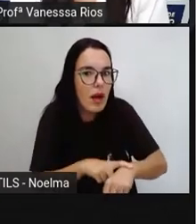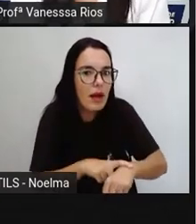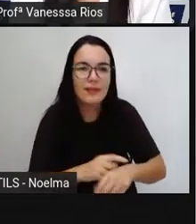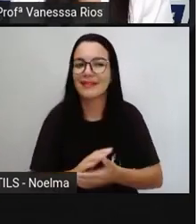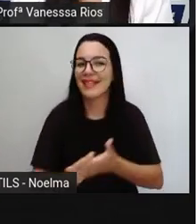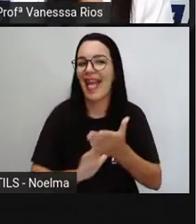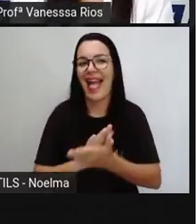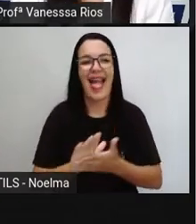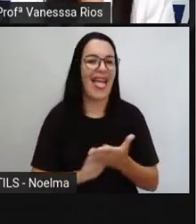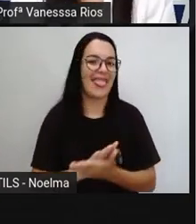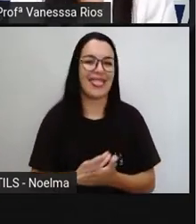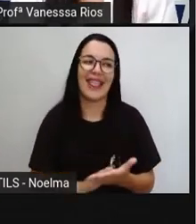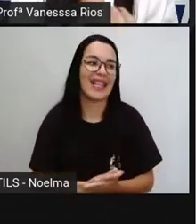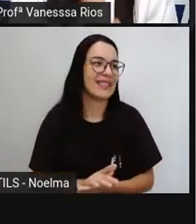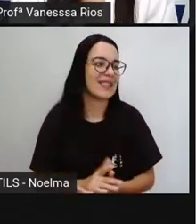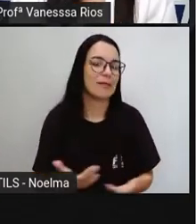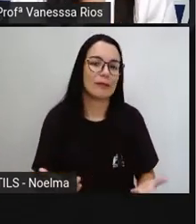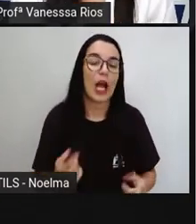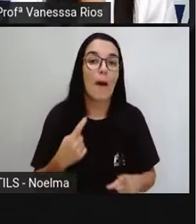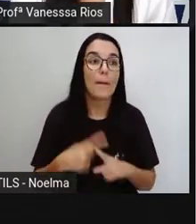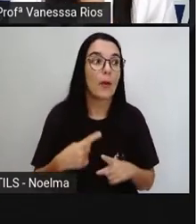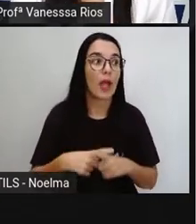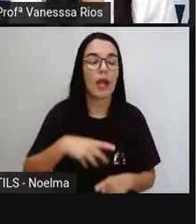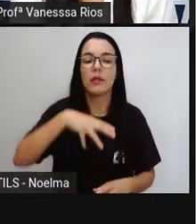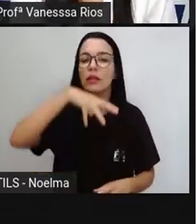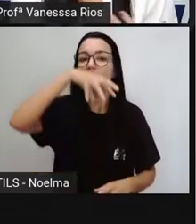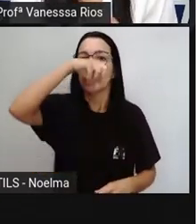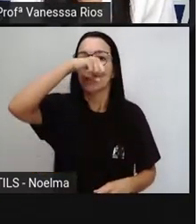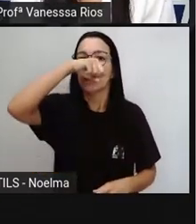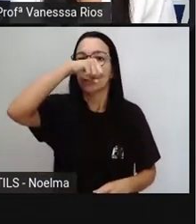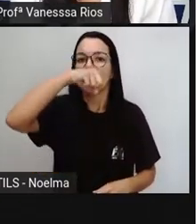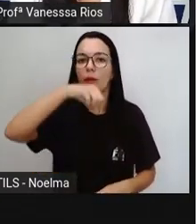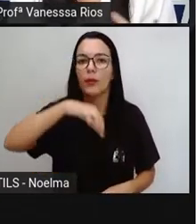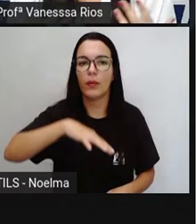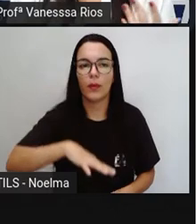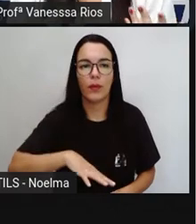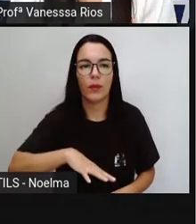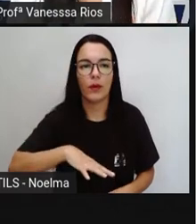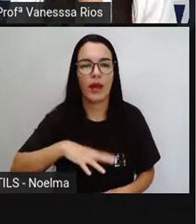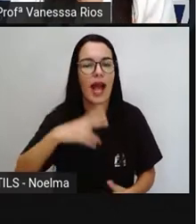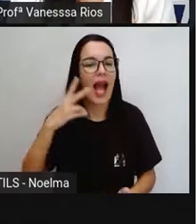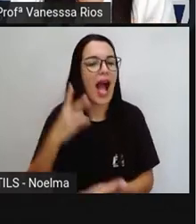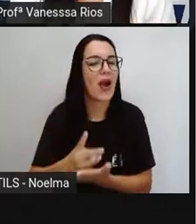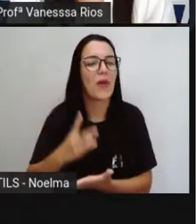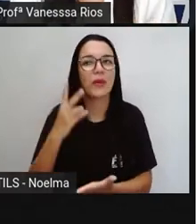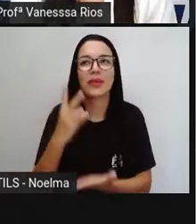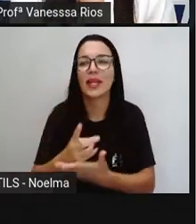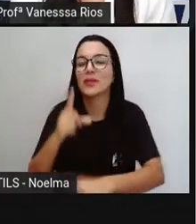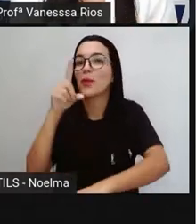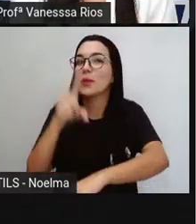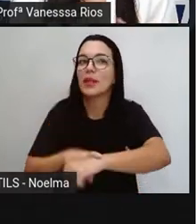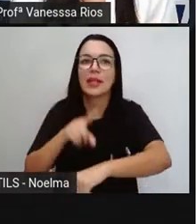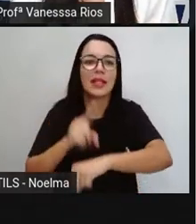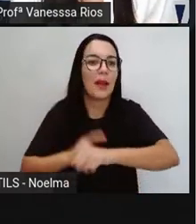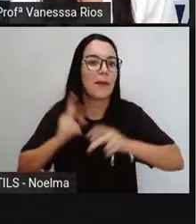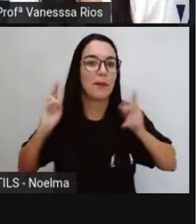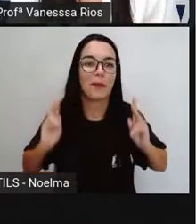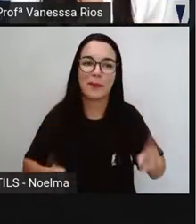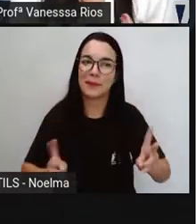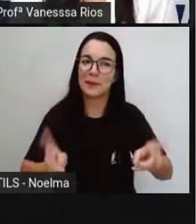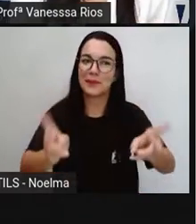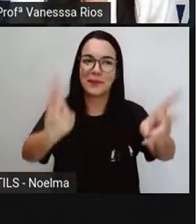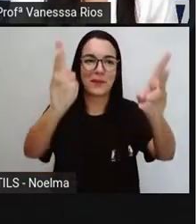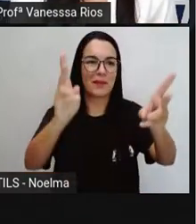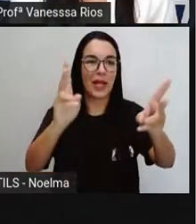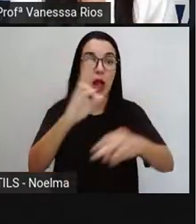Não vai, não é? Porque a respiração é algo que acontece o tempo inteiro, né? E aí a gente precisa